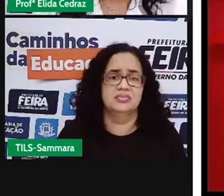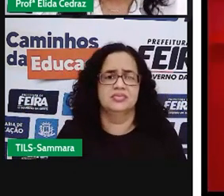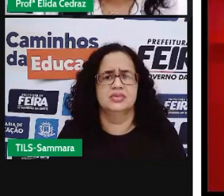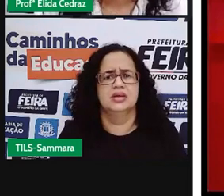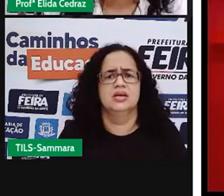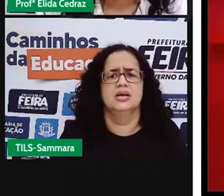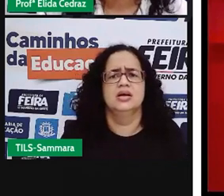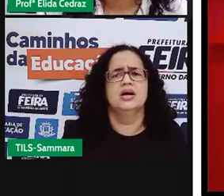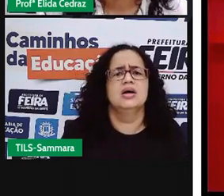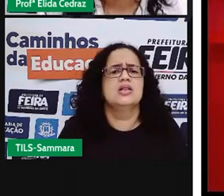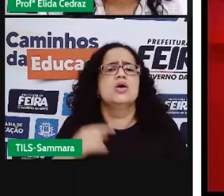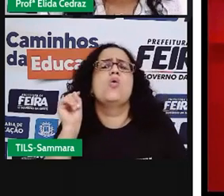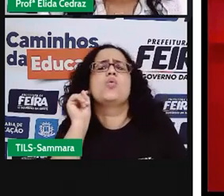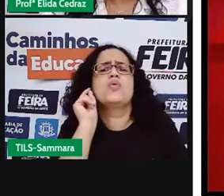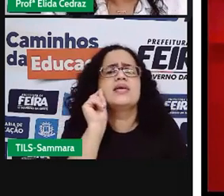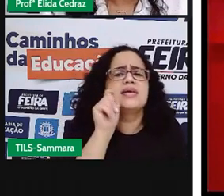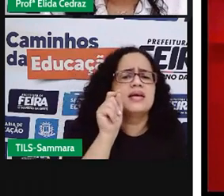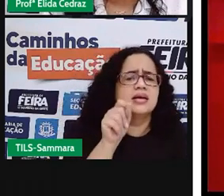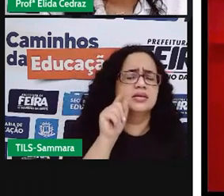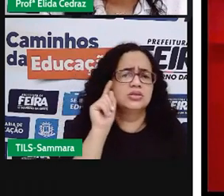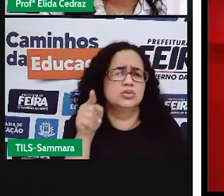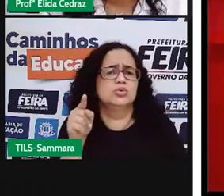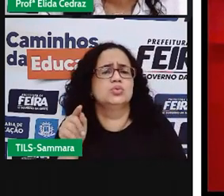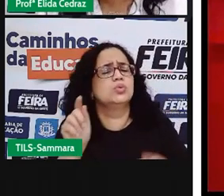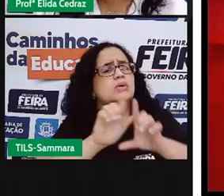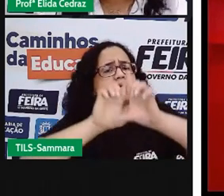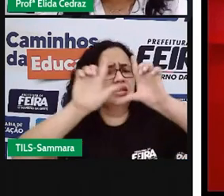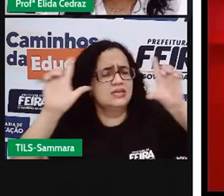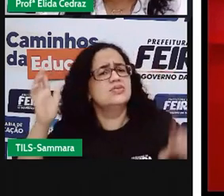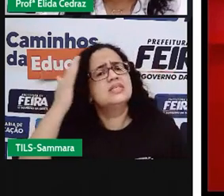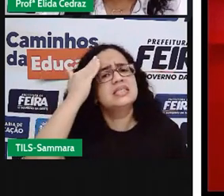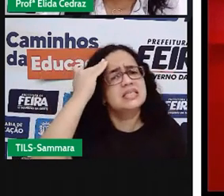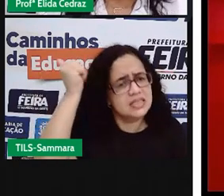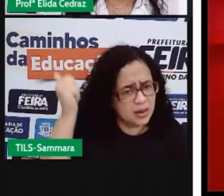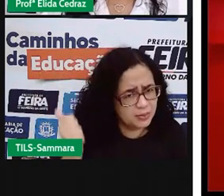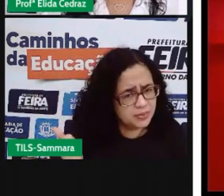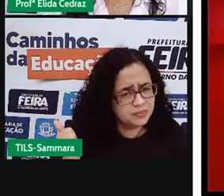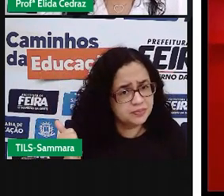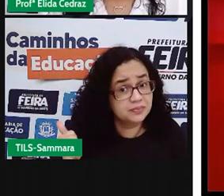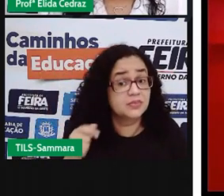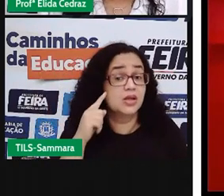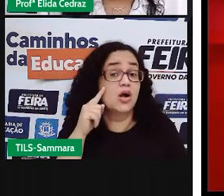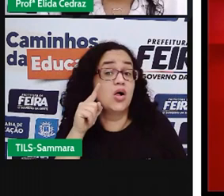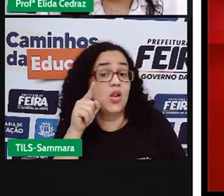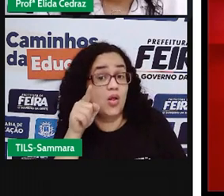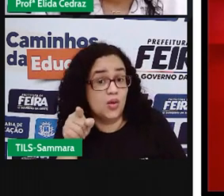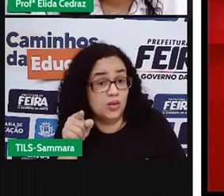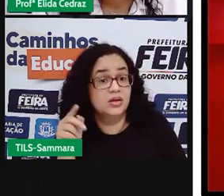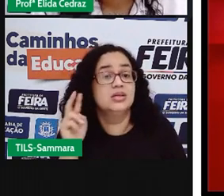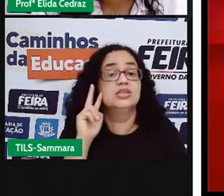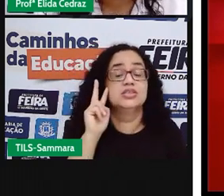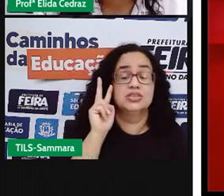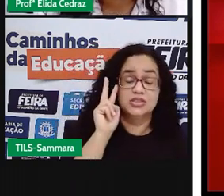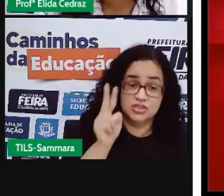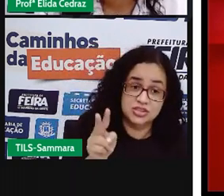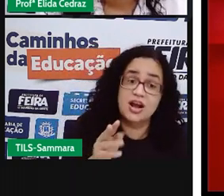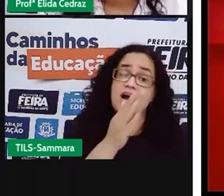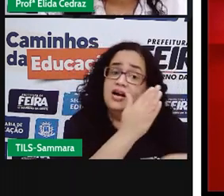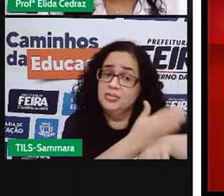Qual é a função do cartaz? Você sabe? Olha que você já está